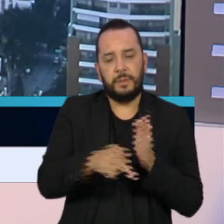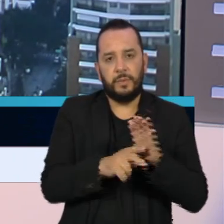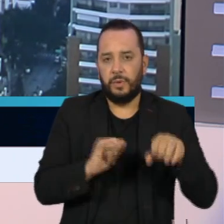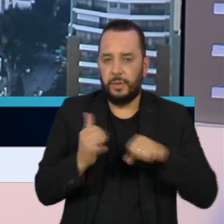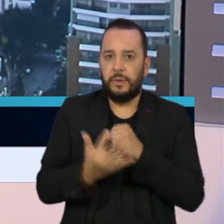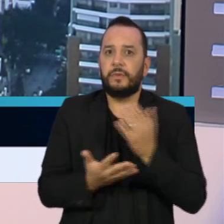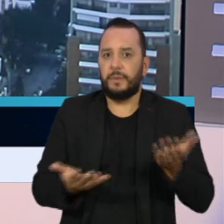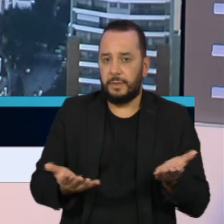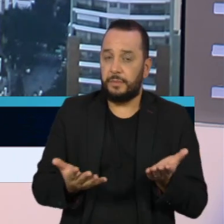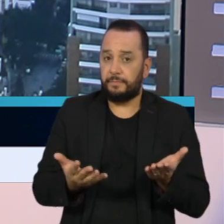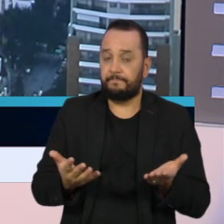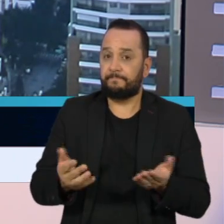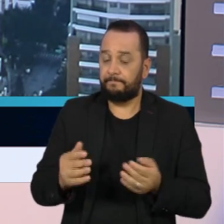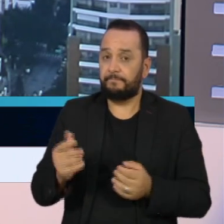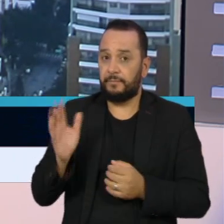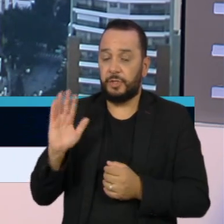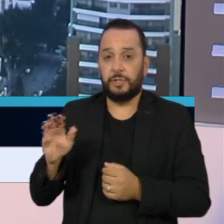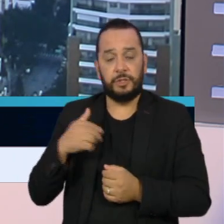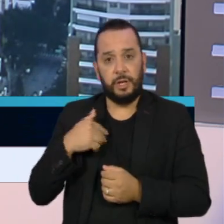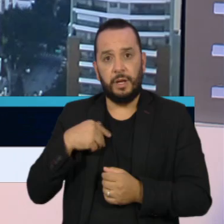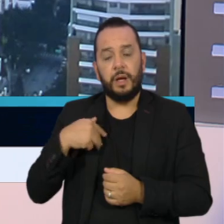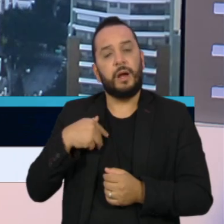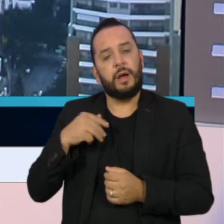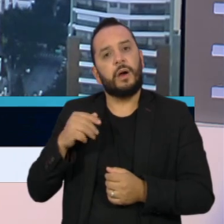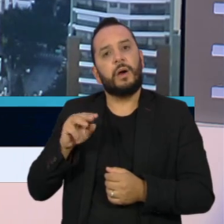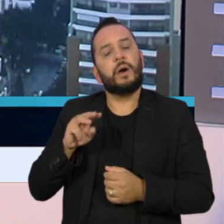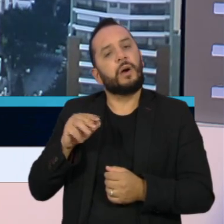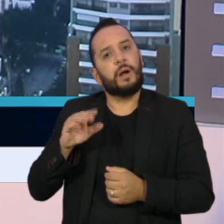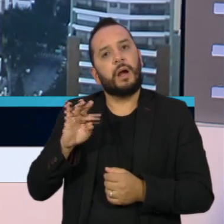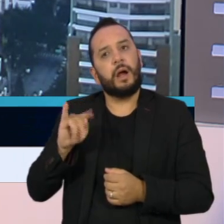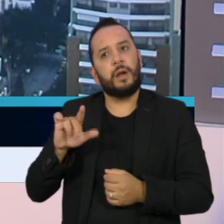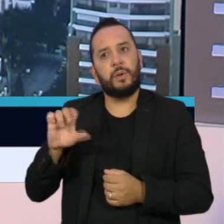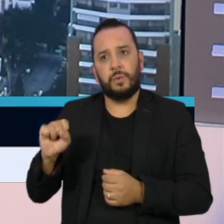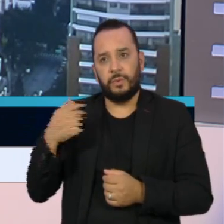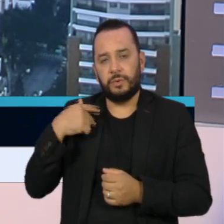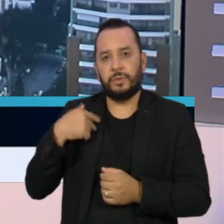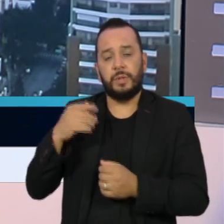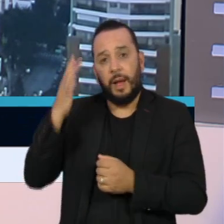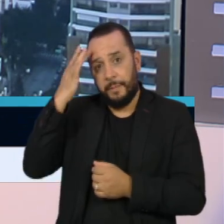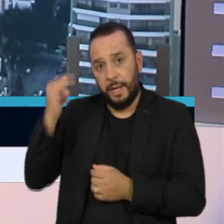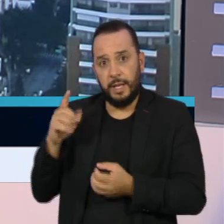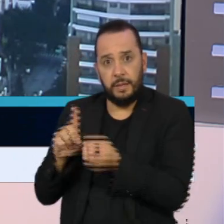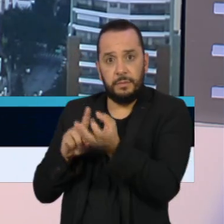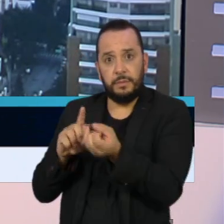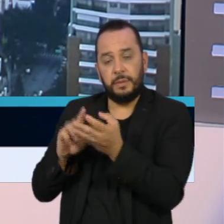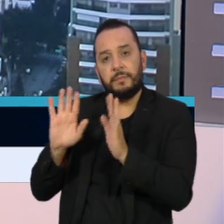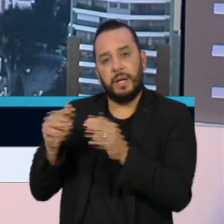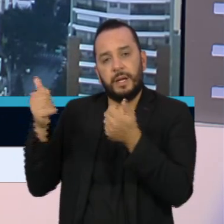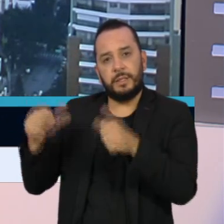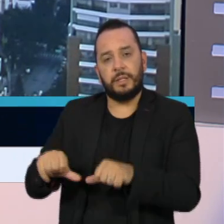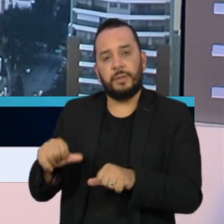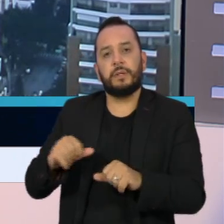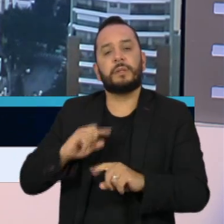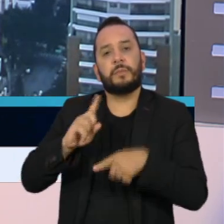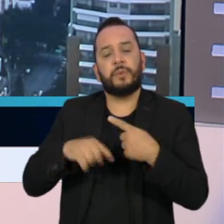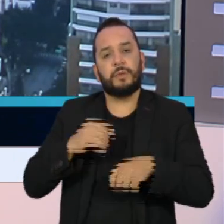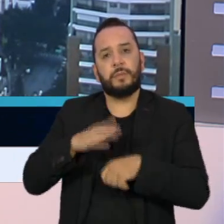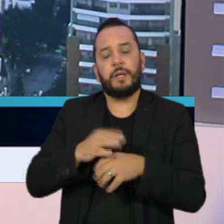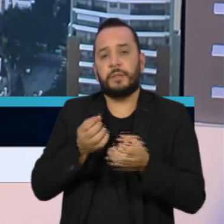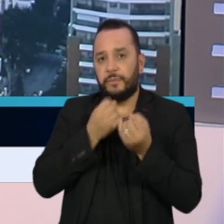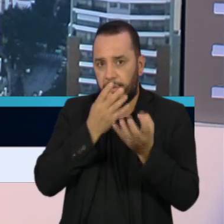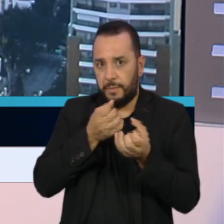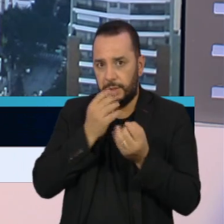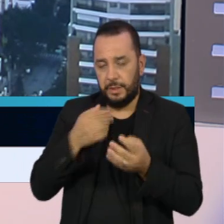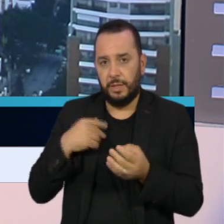pandemia. O depoimento de Wizard à comissão estava marcado para amanhã, mas foi cancelado. Nós voltamos com mais informações sobre o